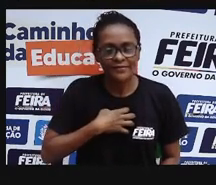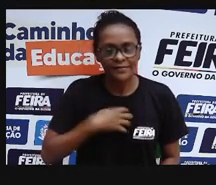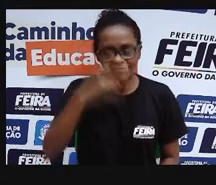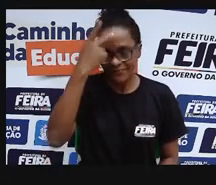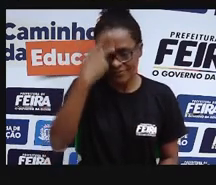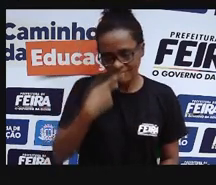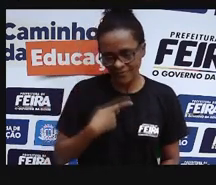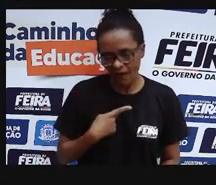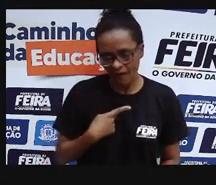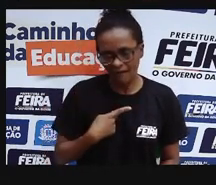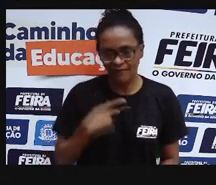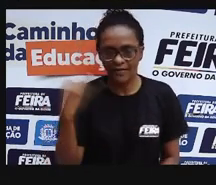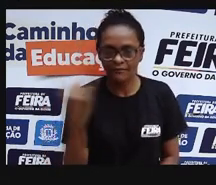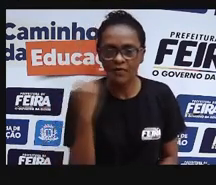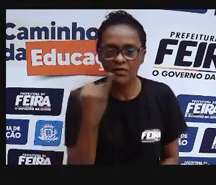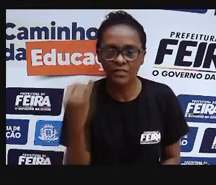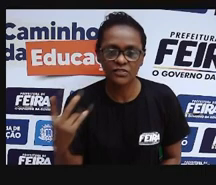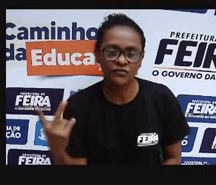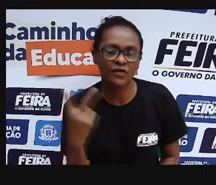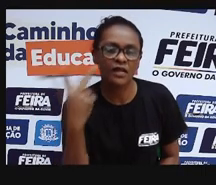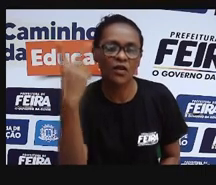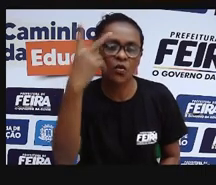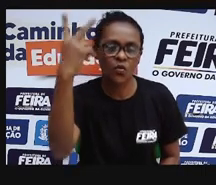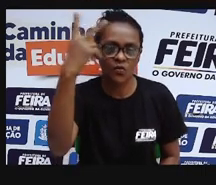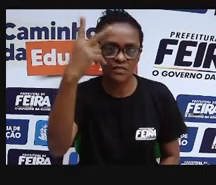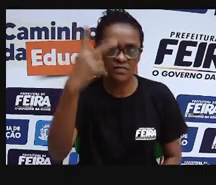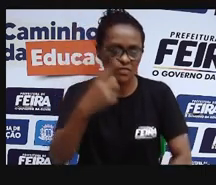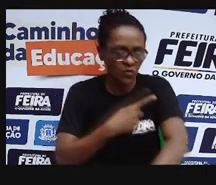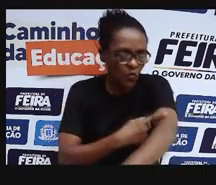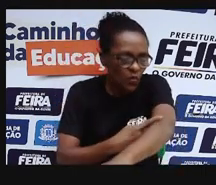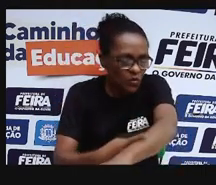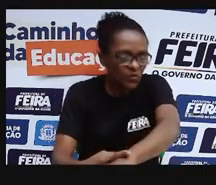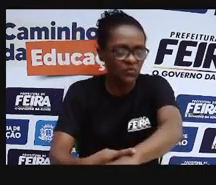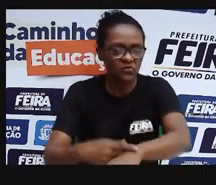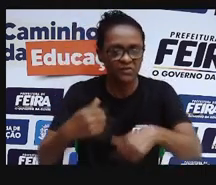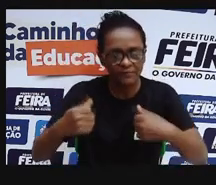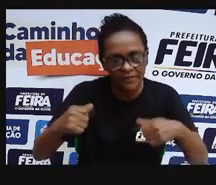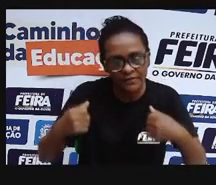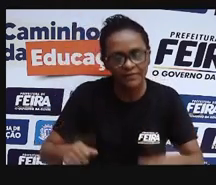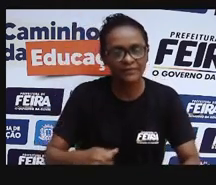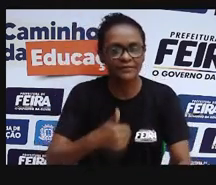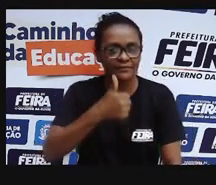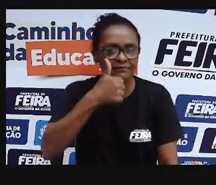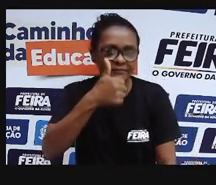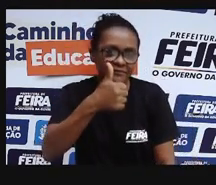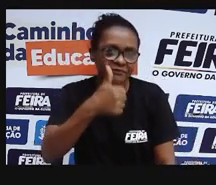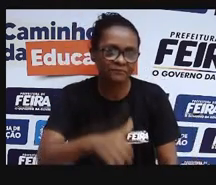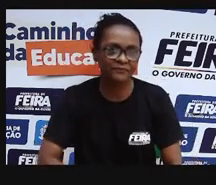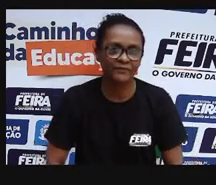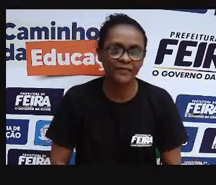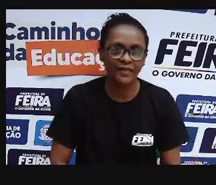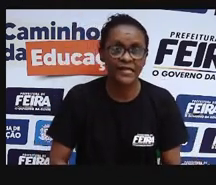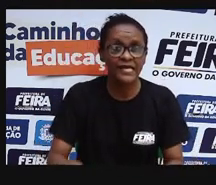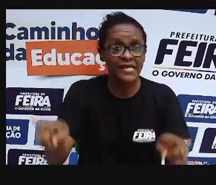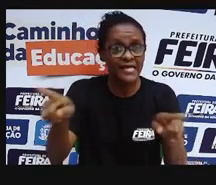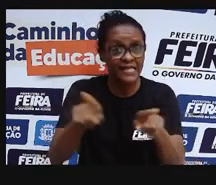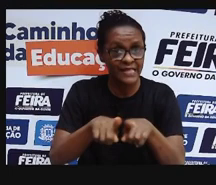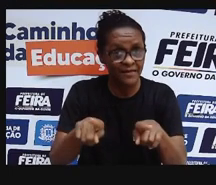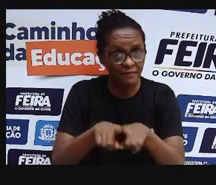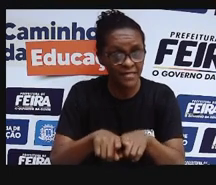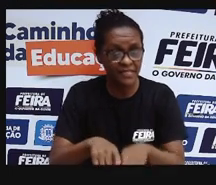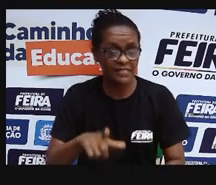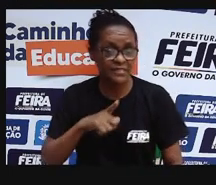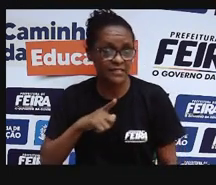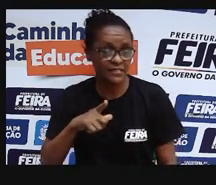né? Esses valores do nosso dia-a-dia para o bem viver, tá? E existe também essa saúde